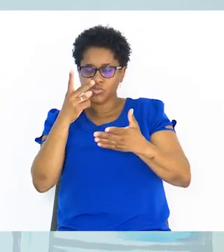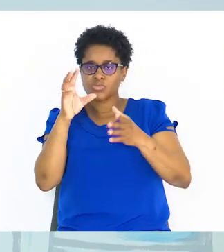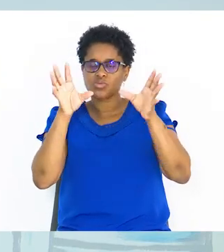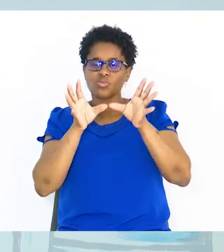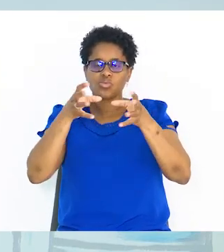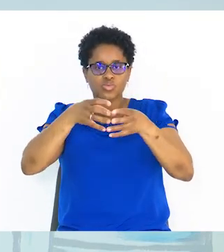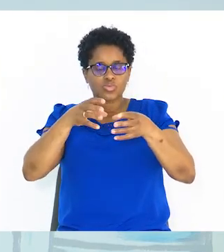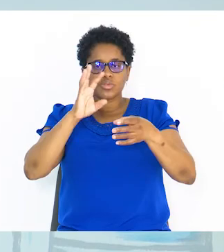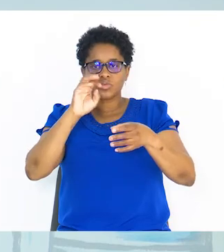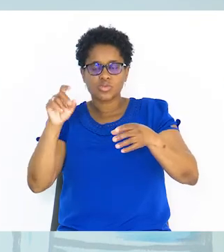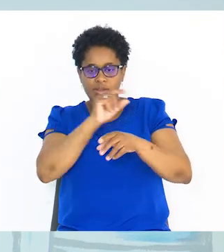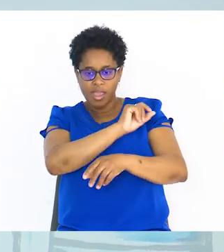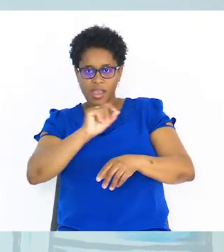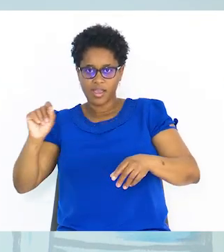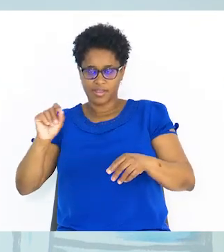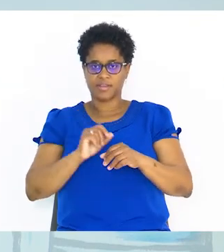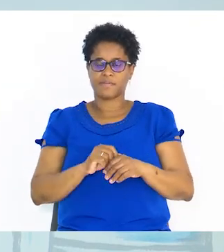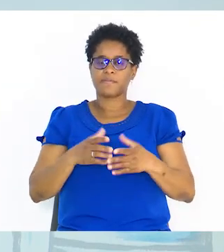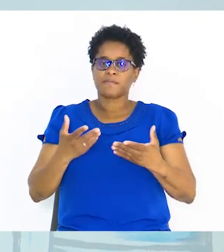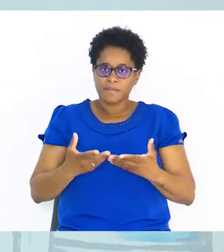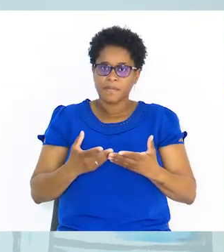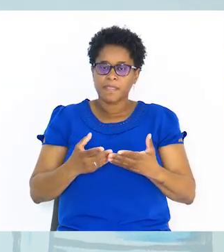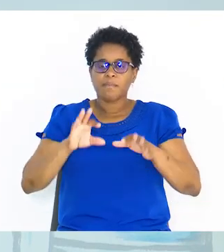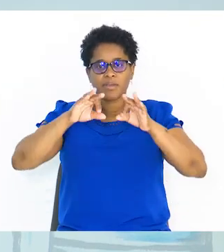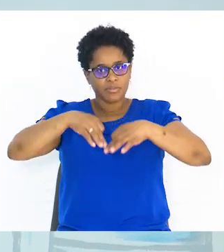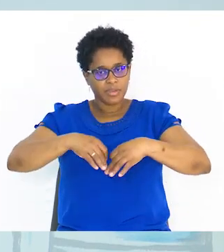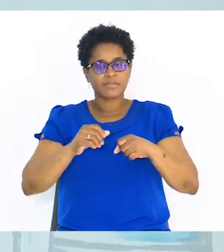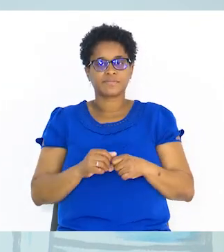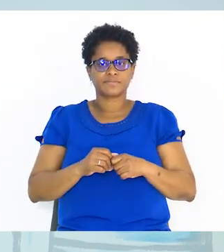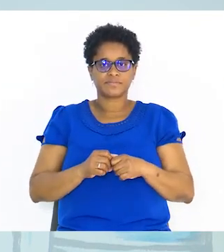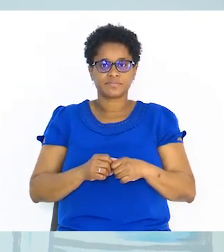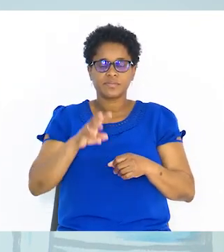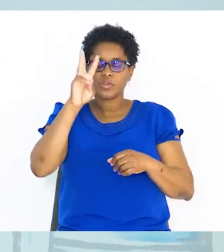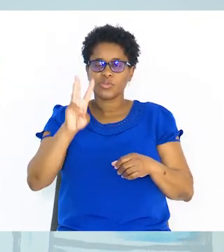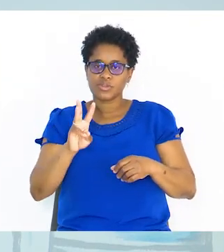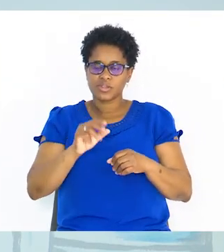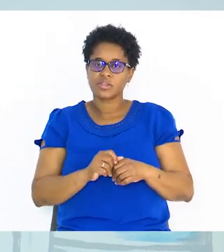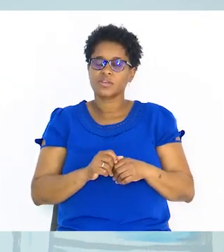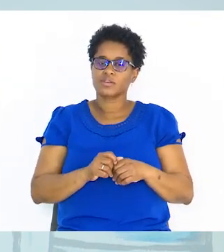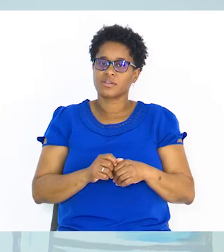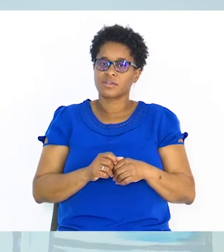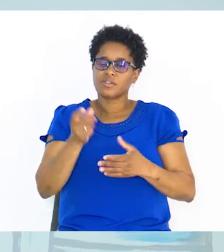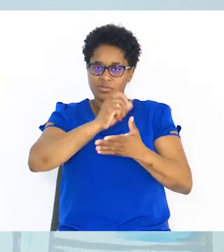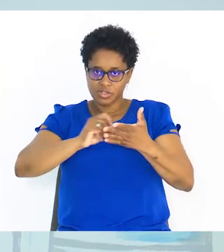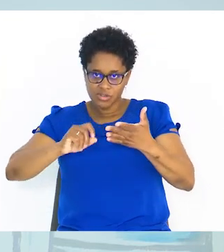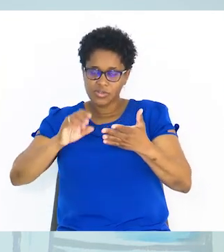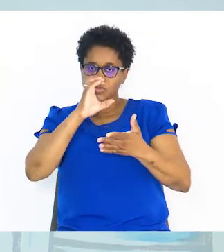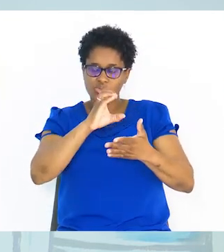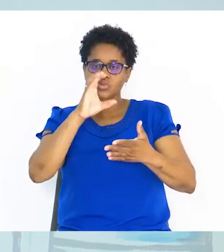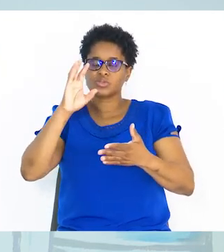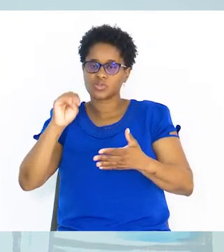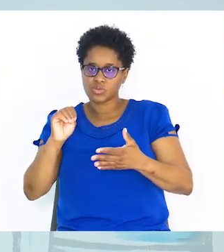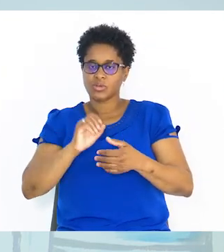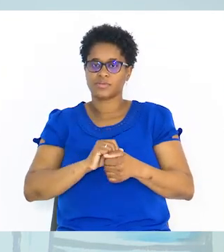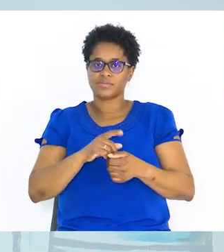os dois conjuntos de solução na reta. Para terminar, o terceiro passo, vamos escrever o